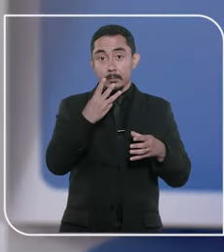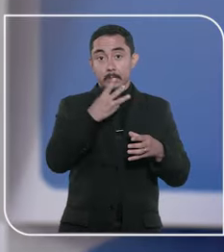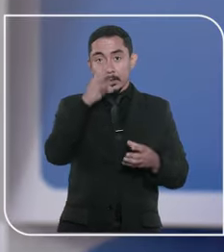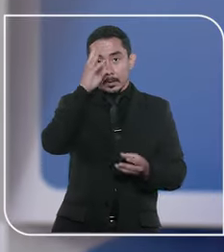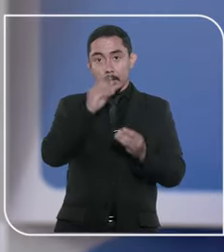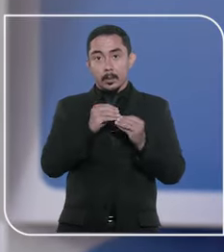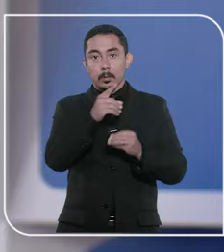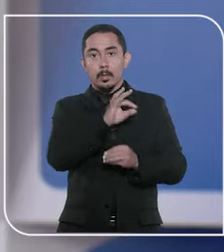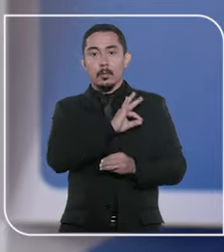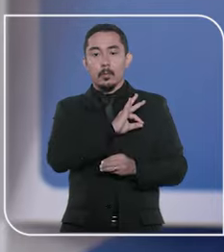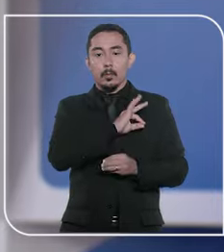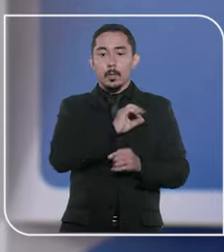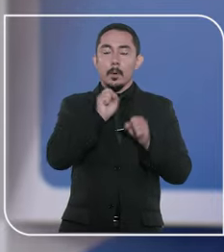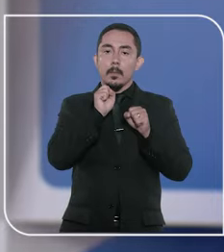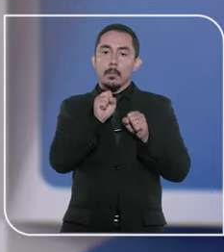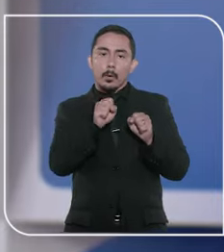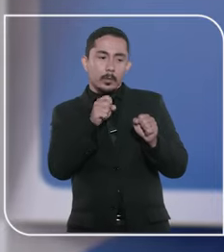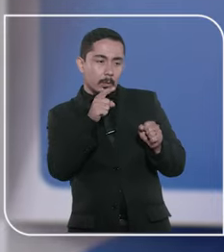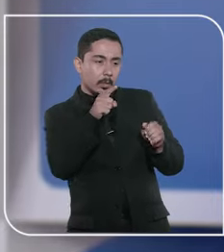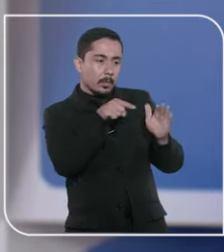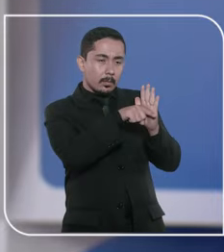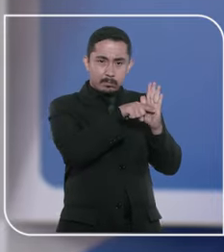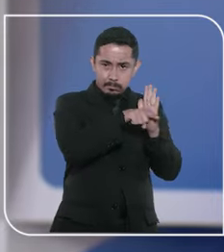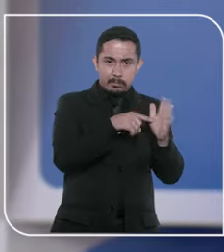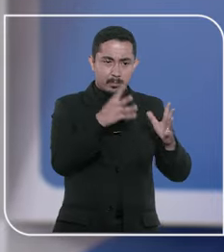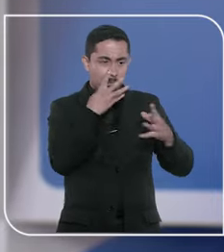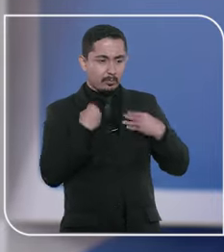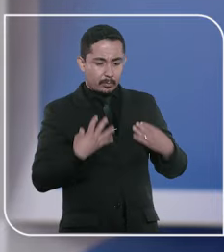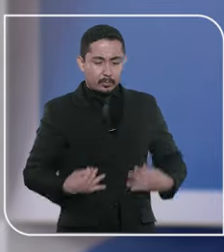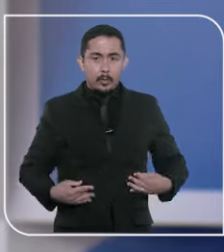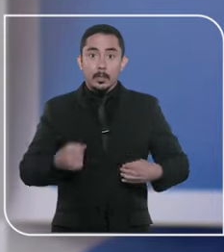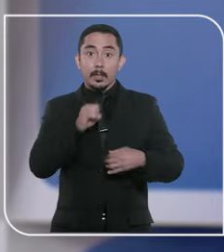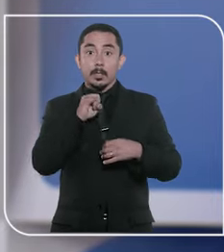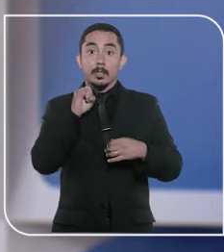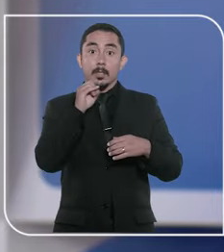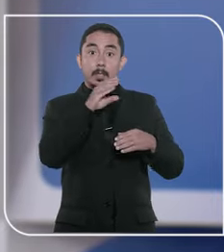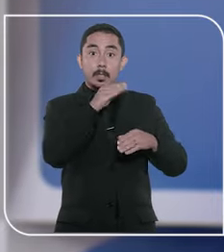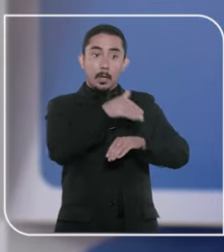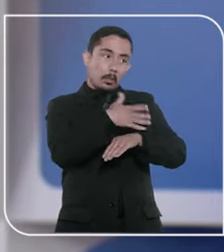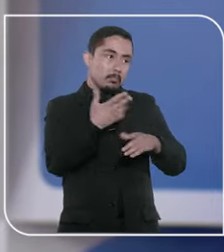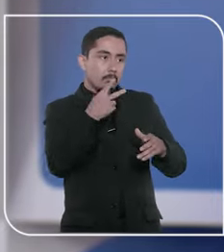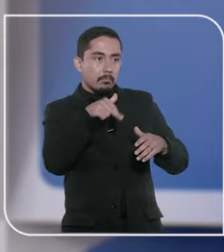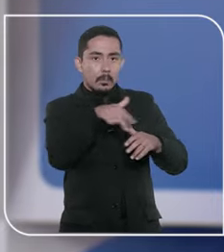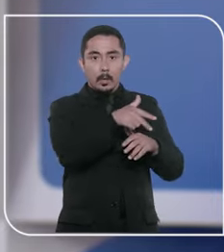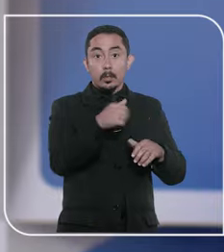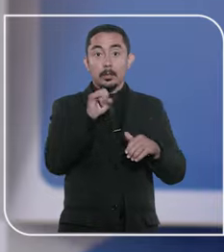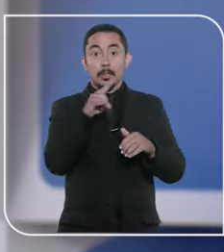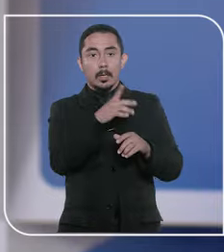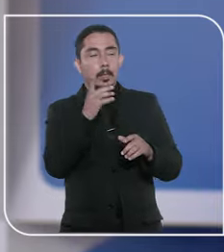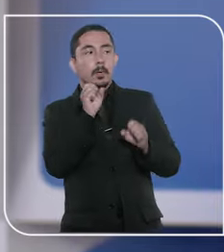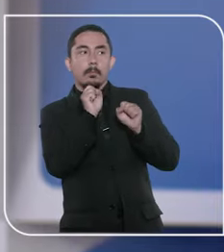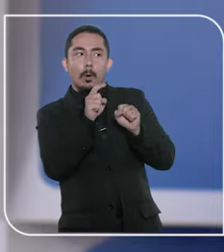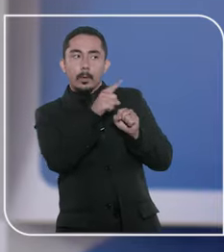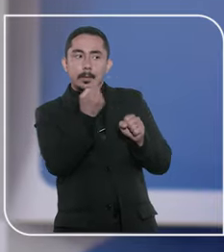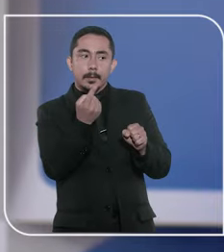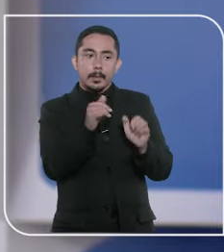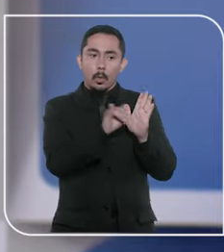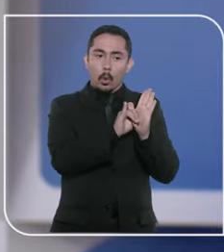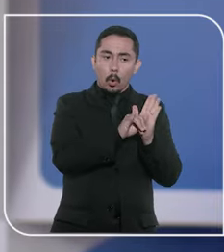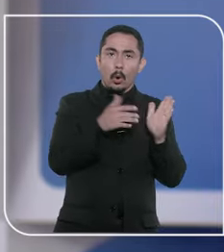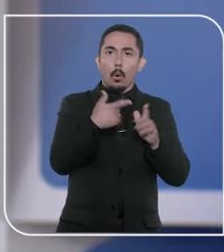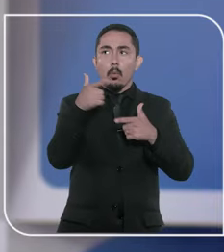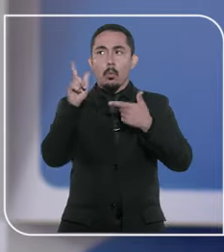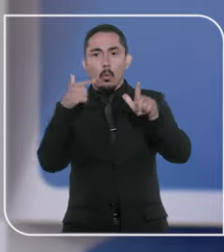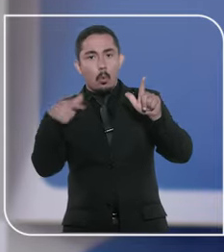E a sexta turma entendeu que a polícia só pode revistar alguém na rua se houver motivos fortes para suspeitar